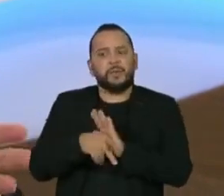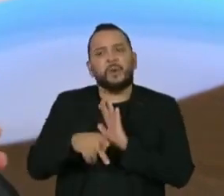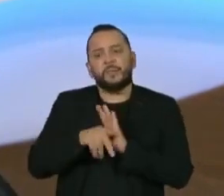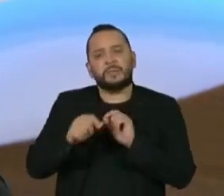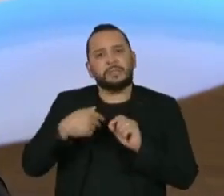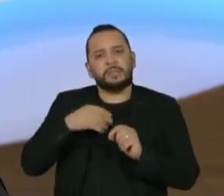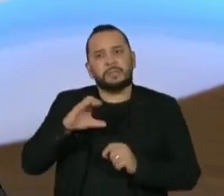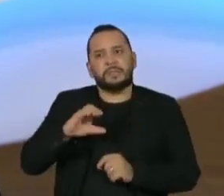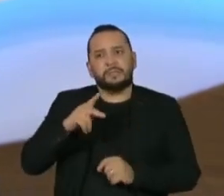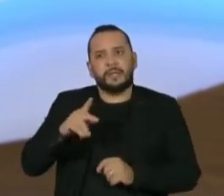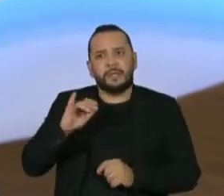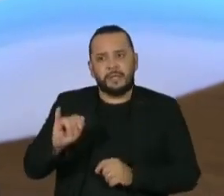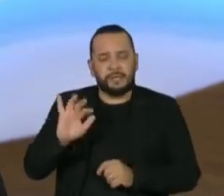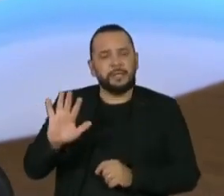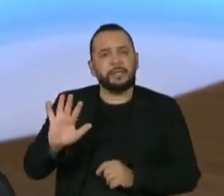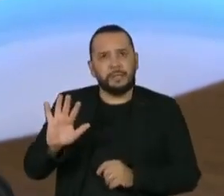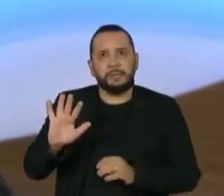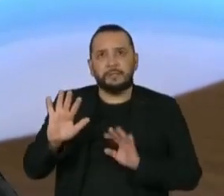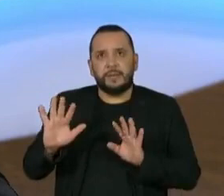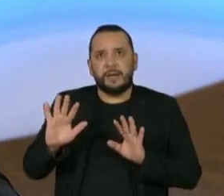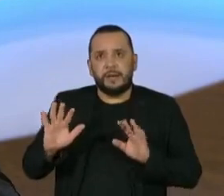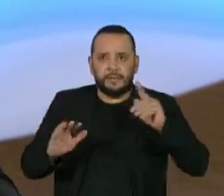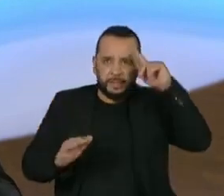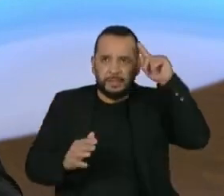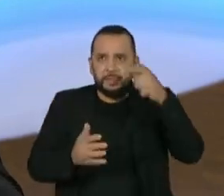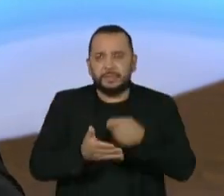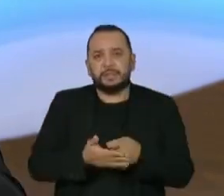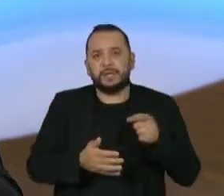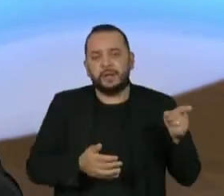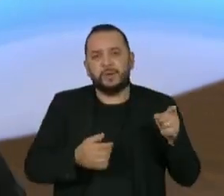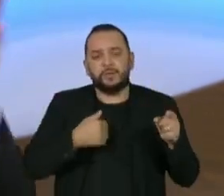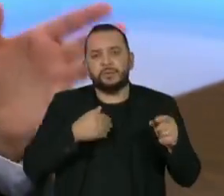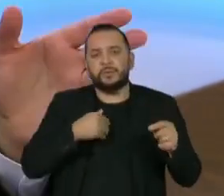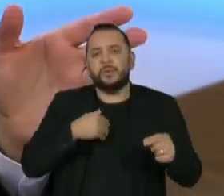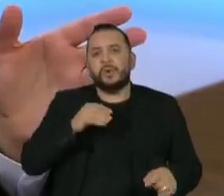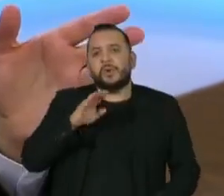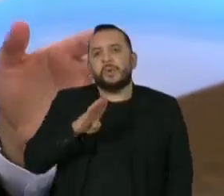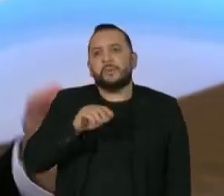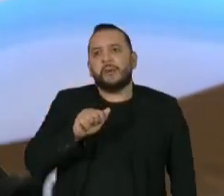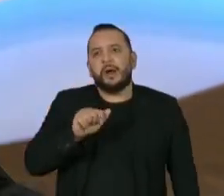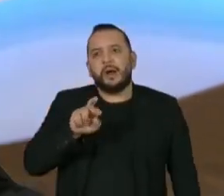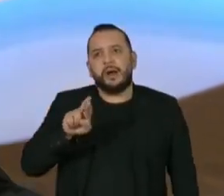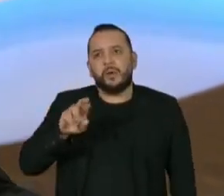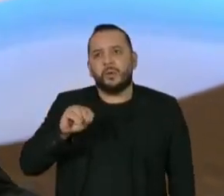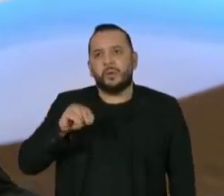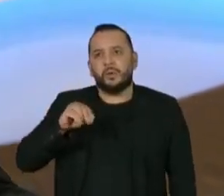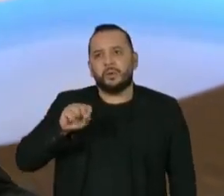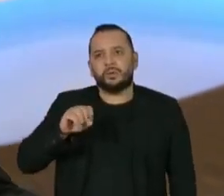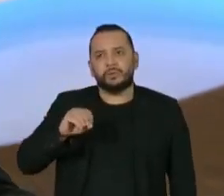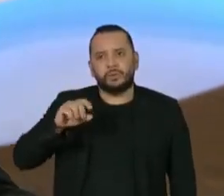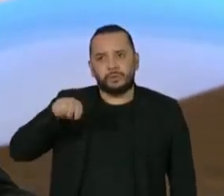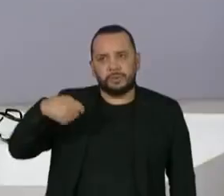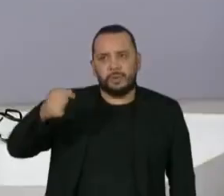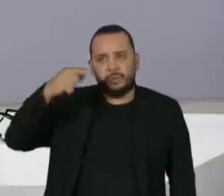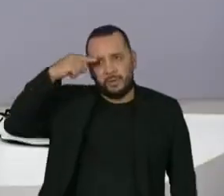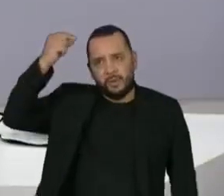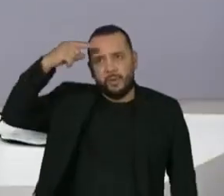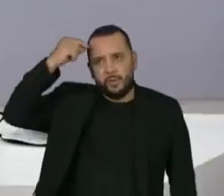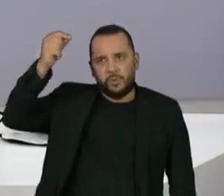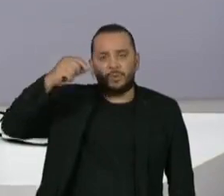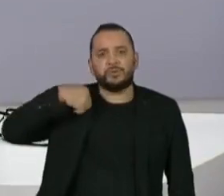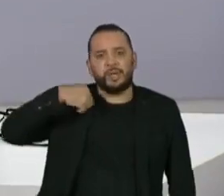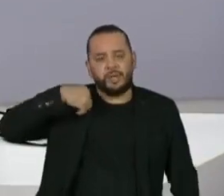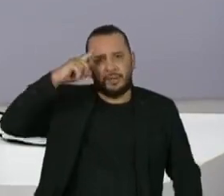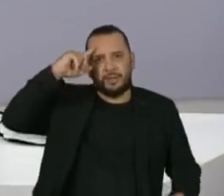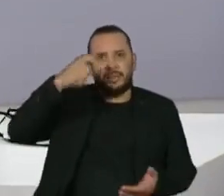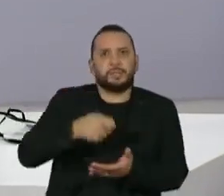Mas, nesse ínterim, o Supremo Tribunal Federal, numa decisão do ministro Luiz Roberto Barroso, decidiu pela instalação, justamente por essas considerações que você acabou